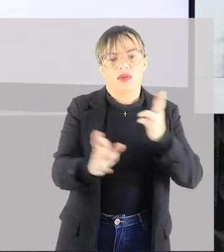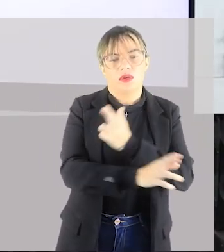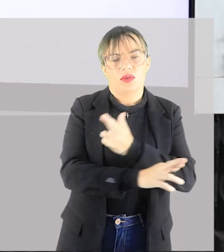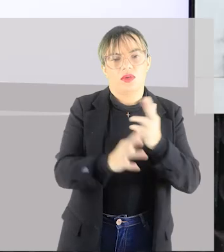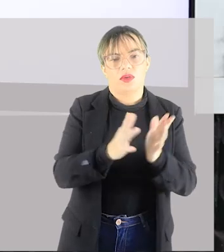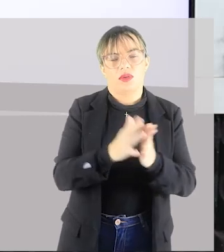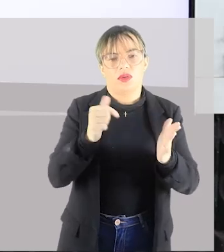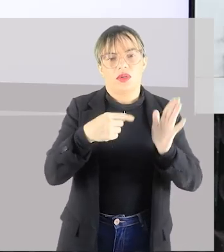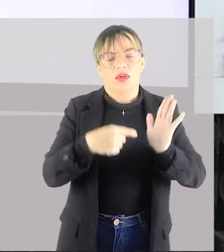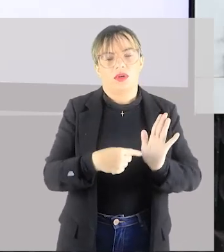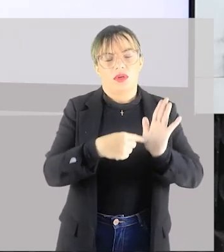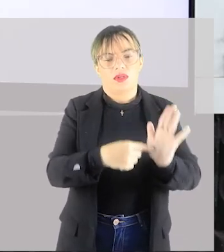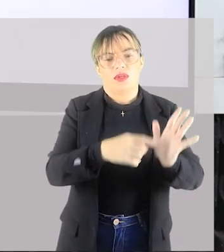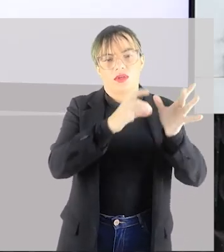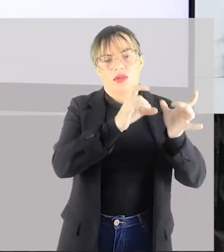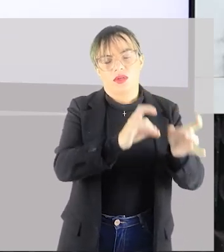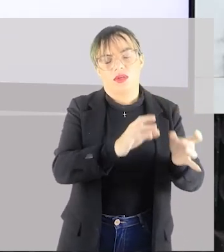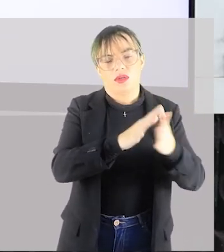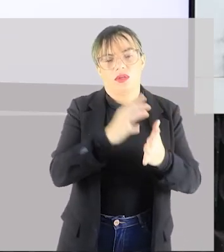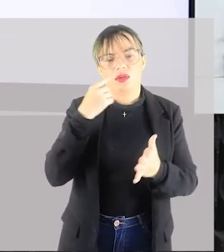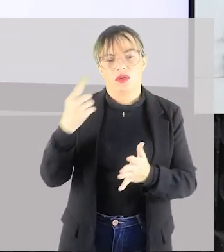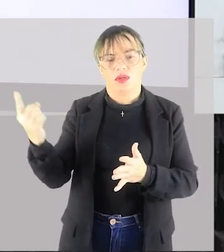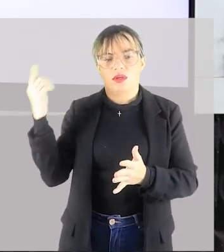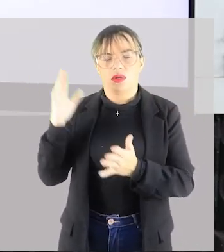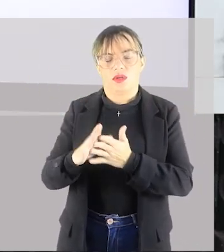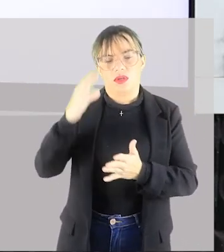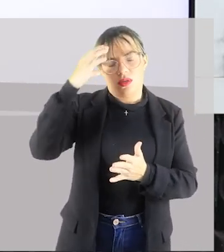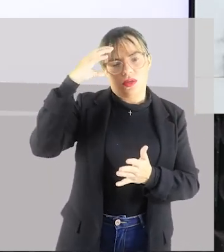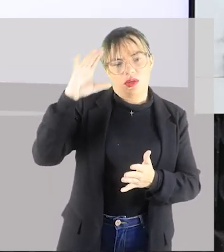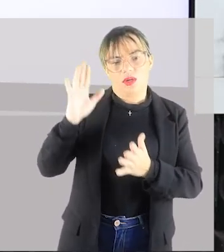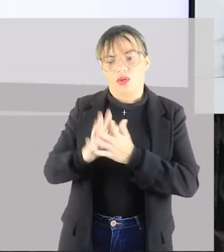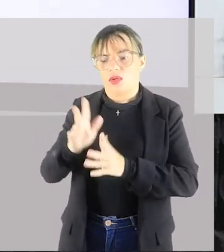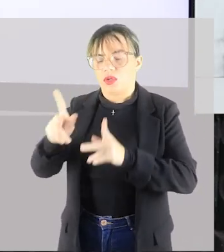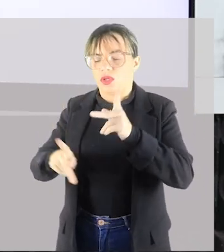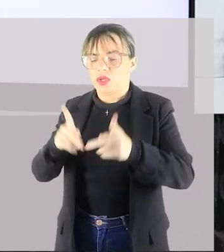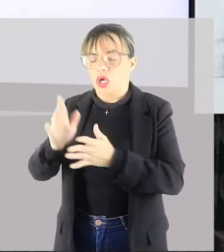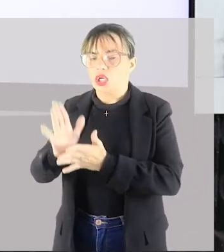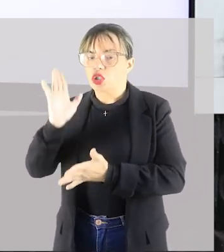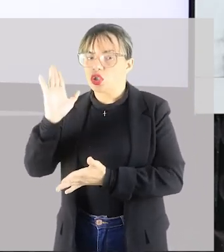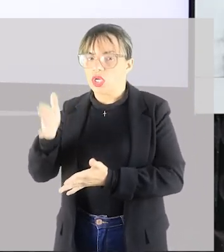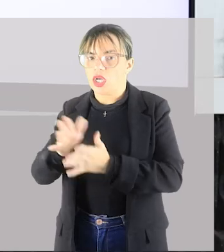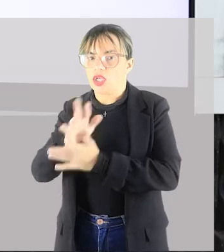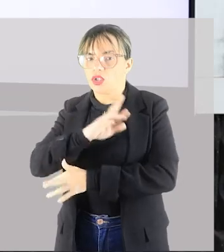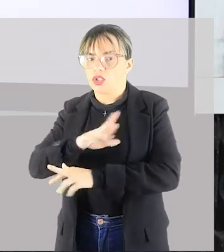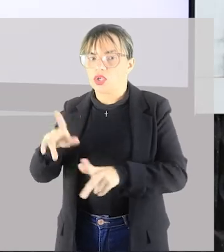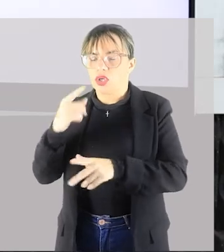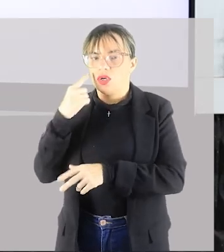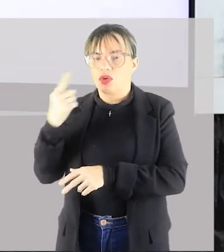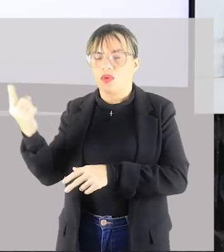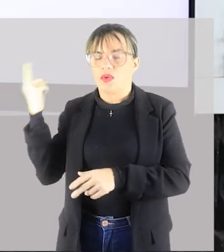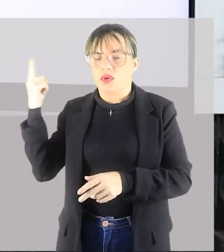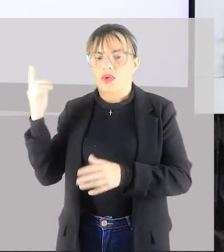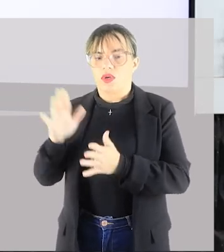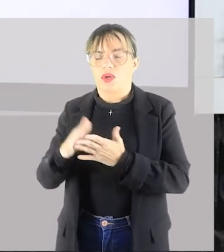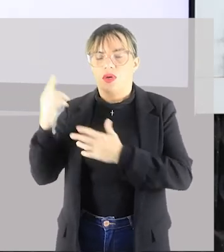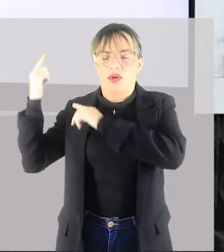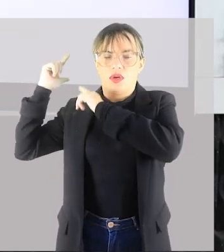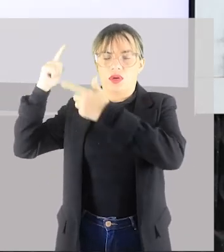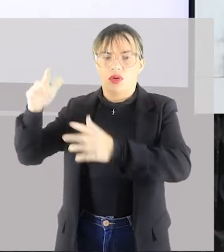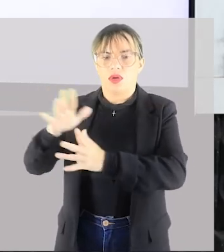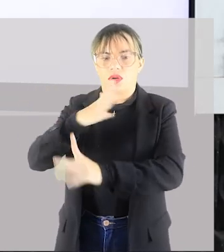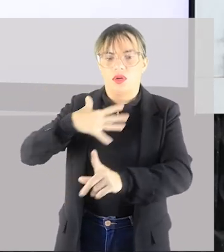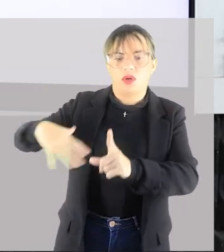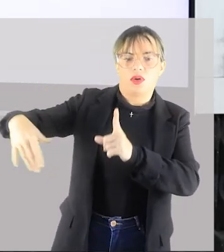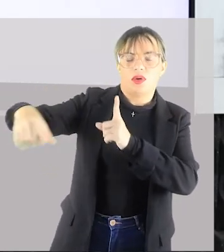que está sendo oferecido. Então, a cultura popular já vai ser um legado social de determinado